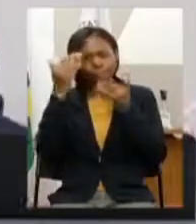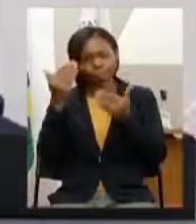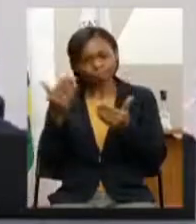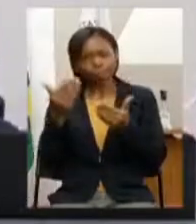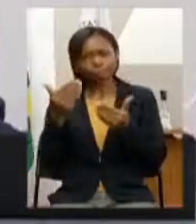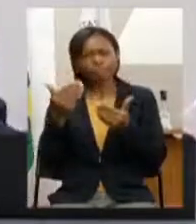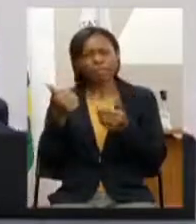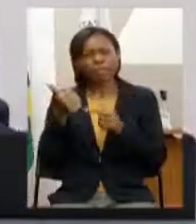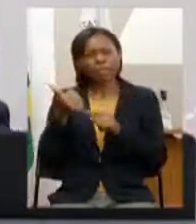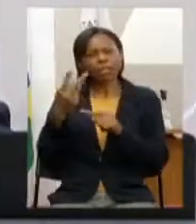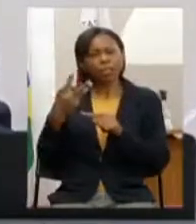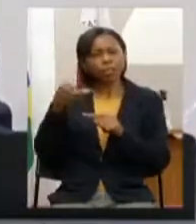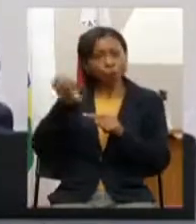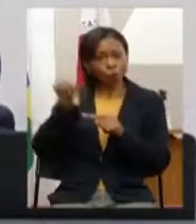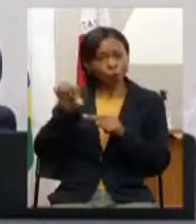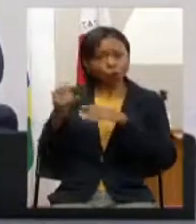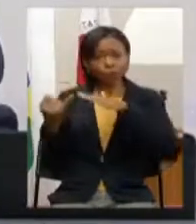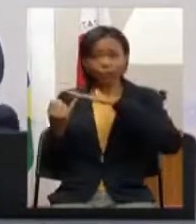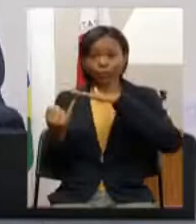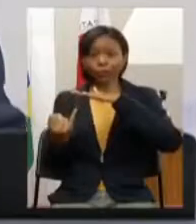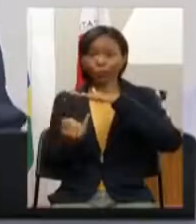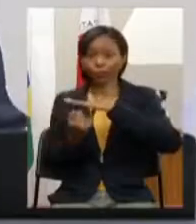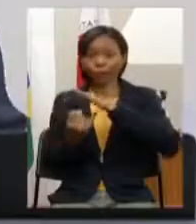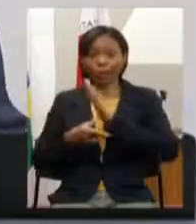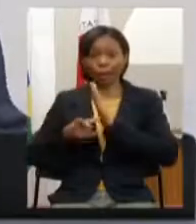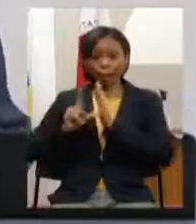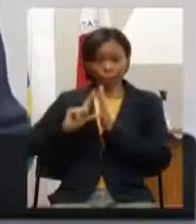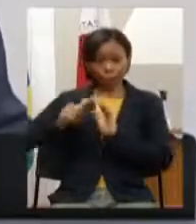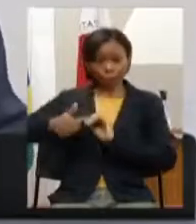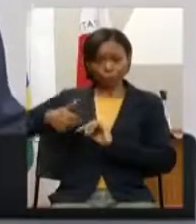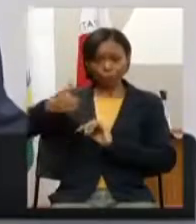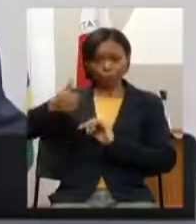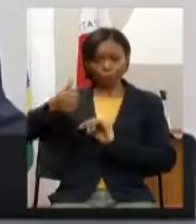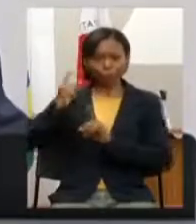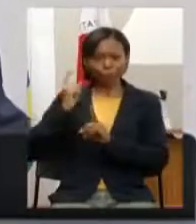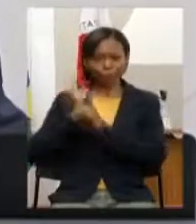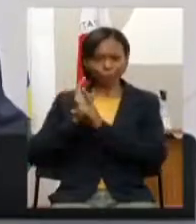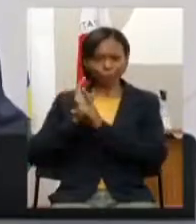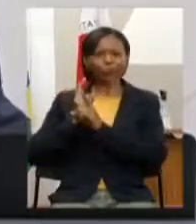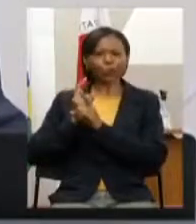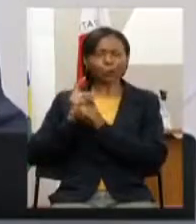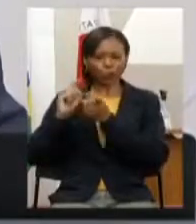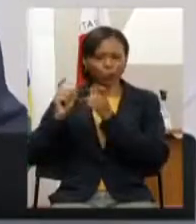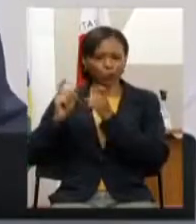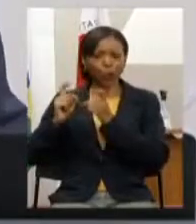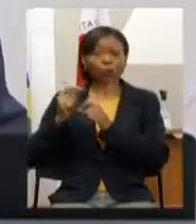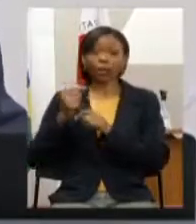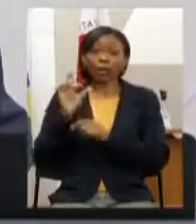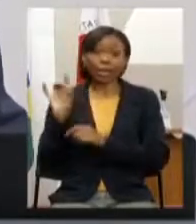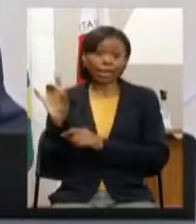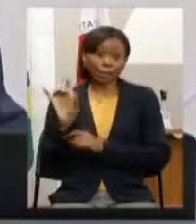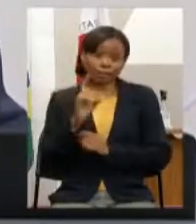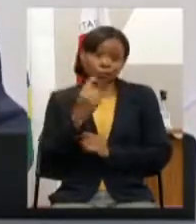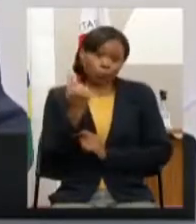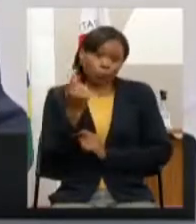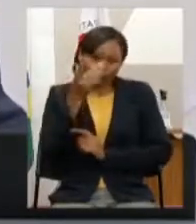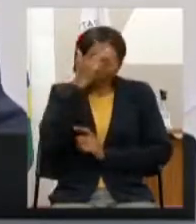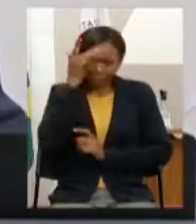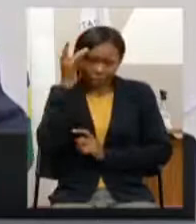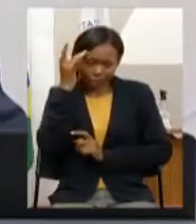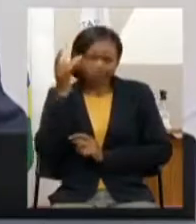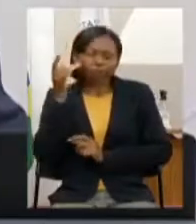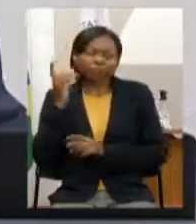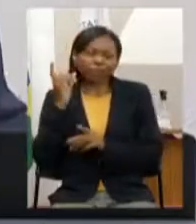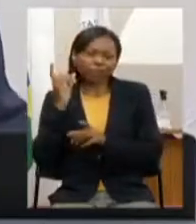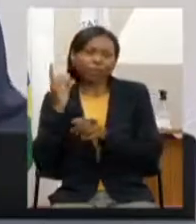139 entidades no primeiro encontro uma pessoa por entidade no segundo encontro 97